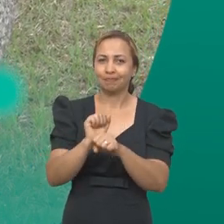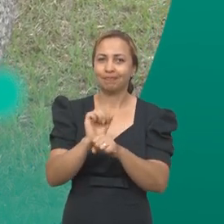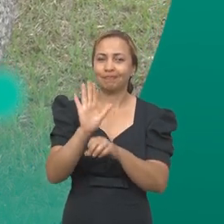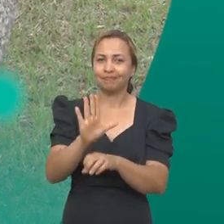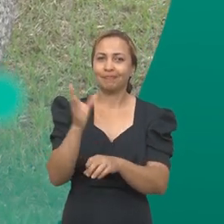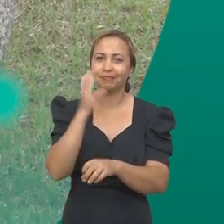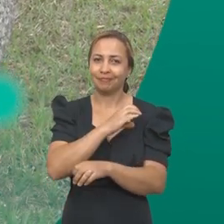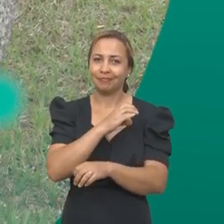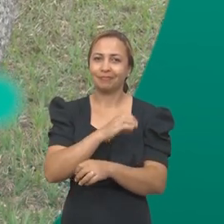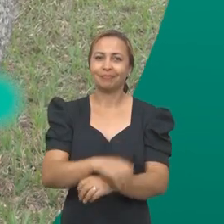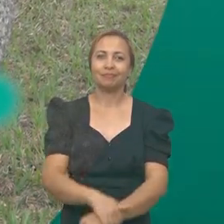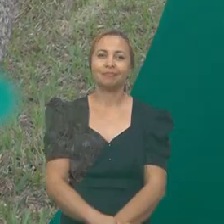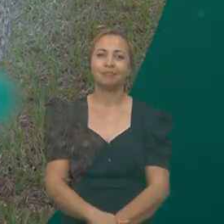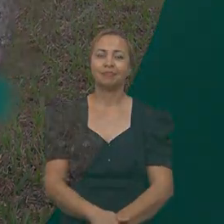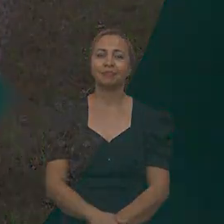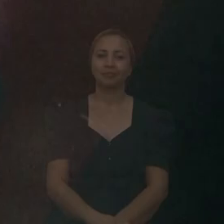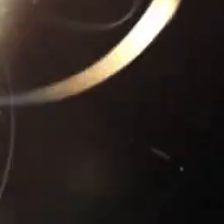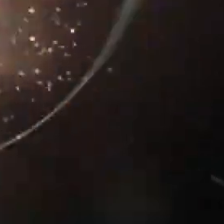volta já já.